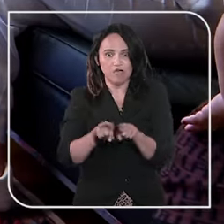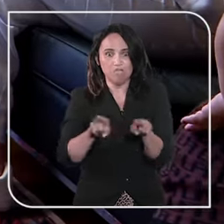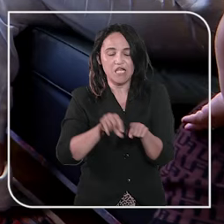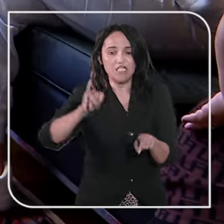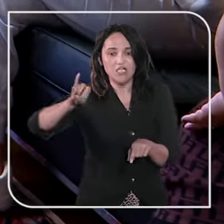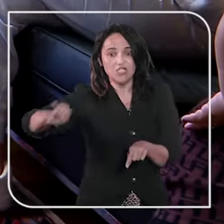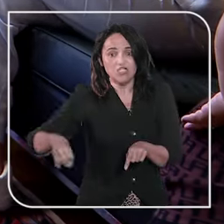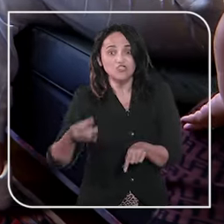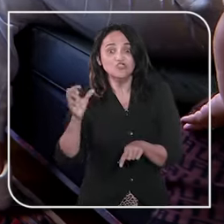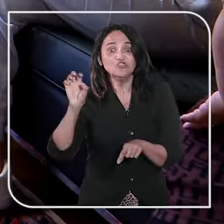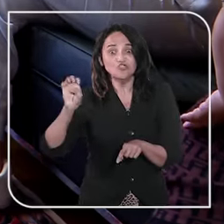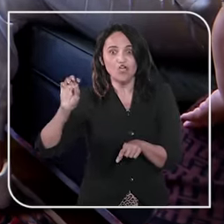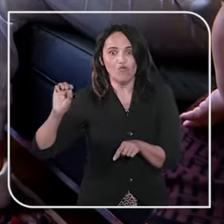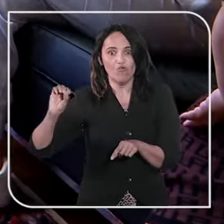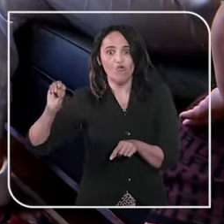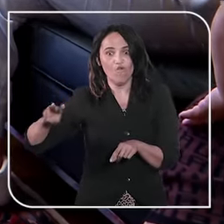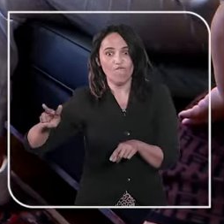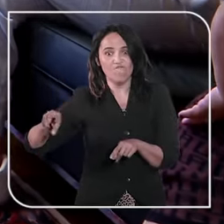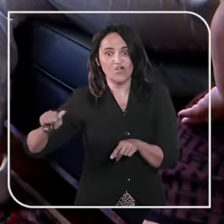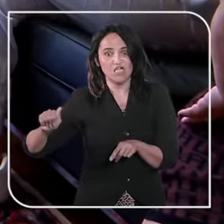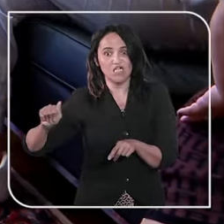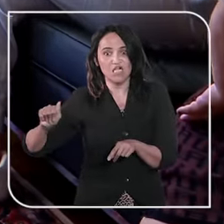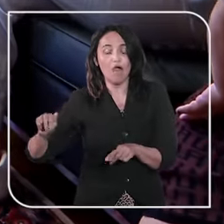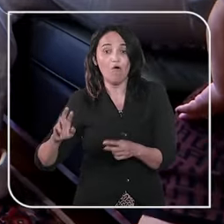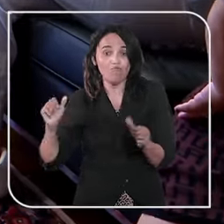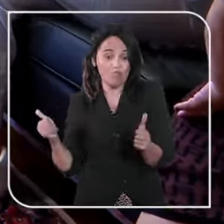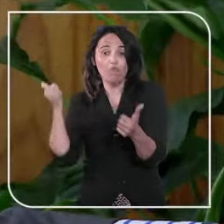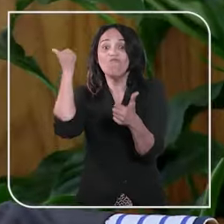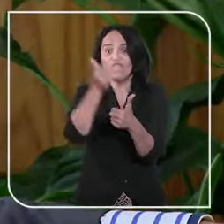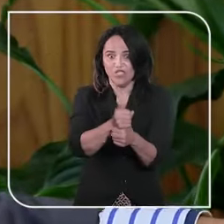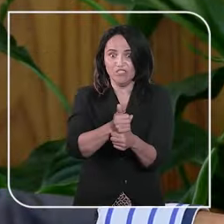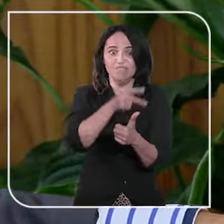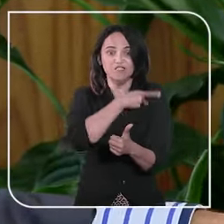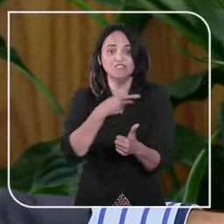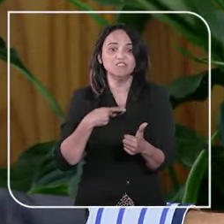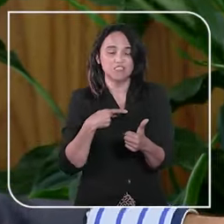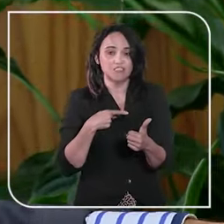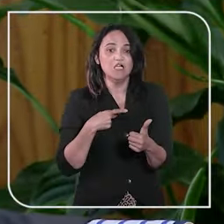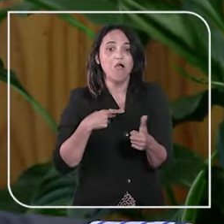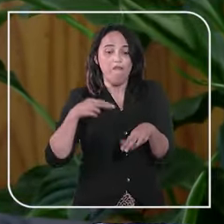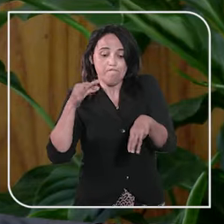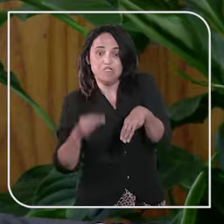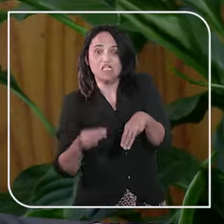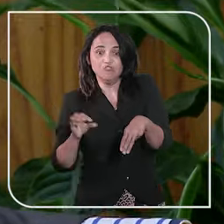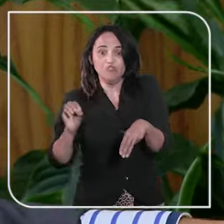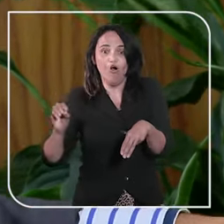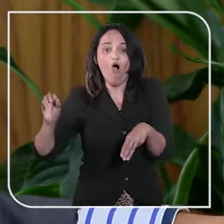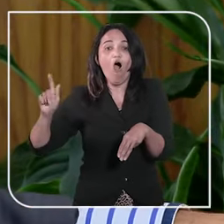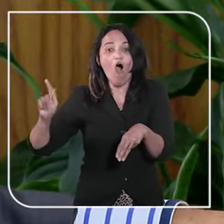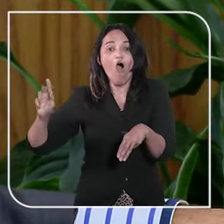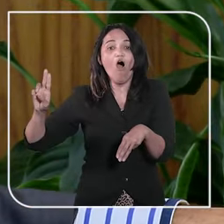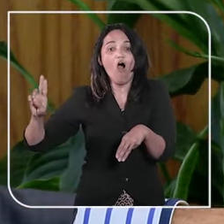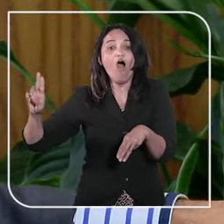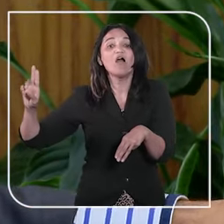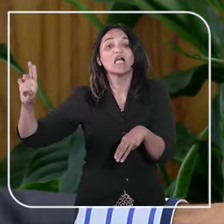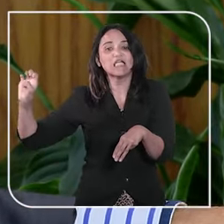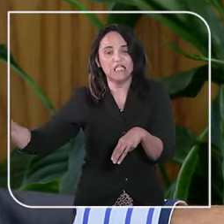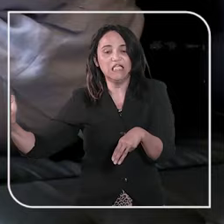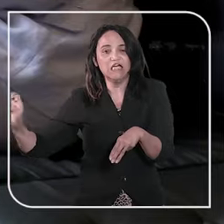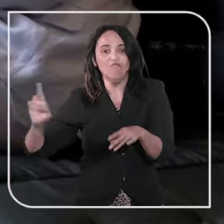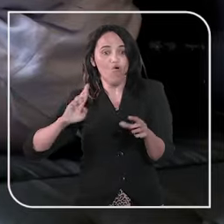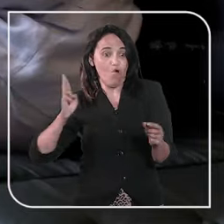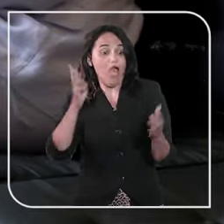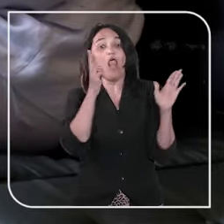a oportunidade de conversar pessoalmente com o vice-presidente da Corte, ministro Og Fernandes, que foi relator de um de seus